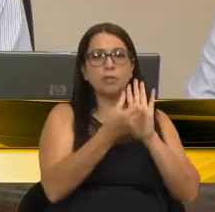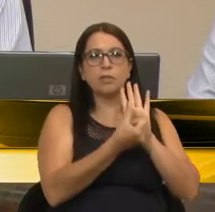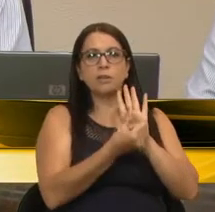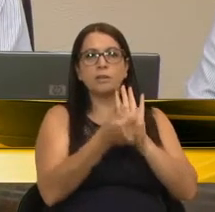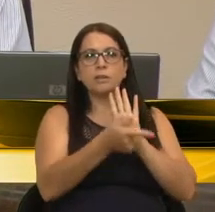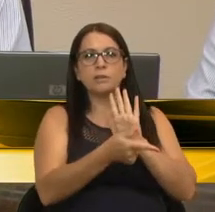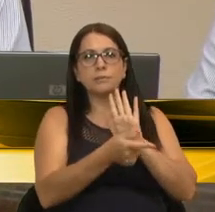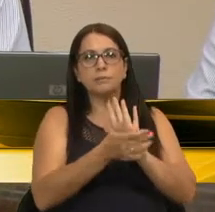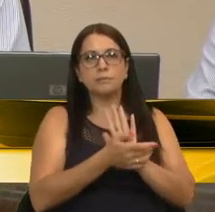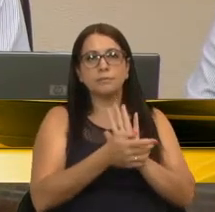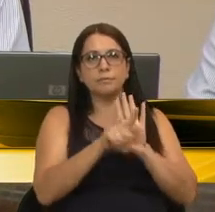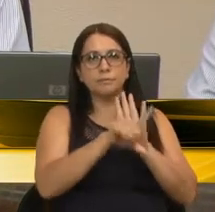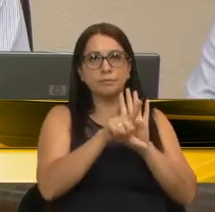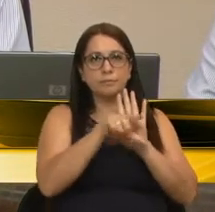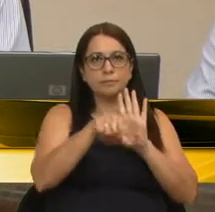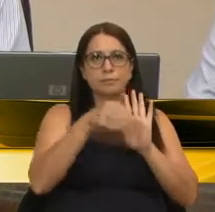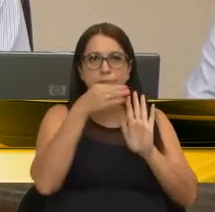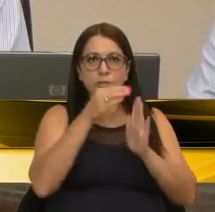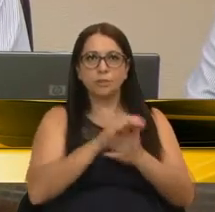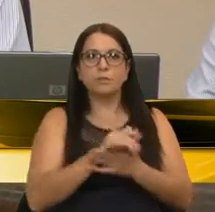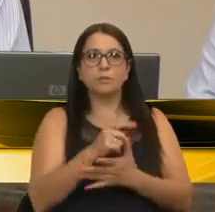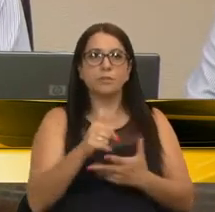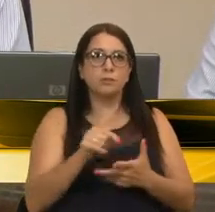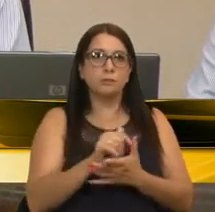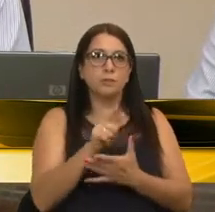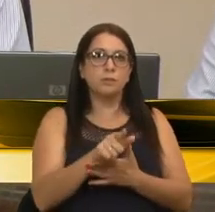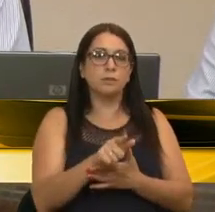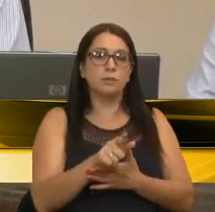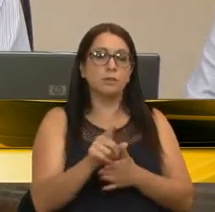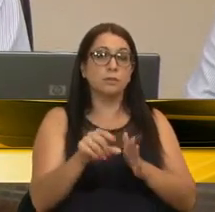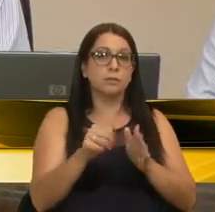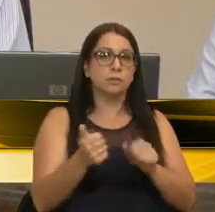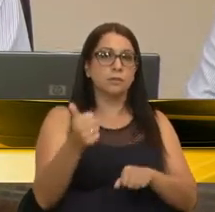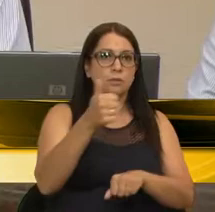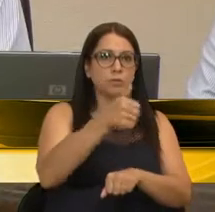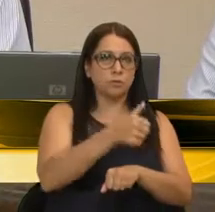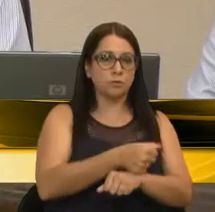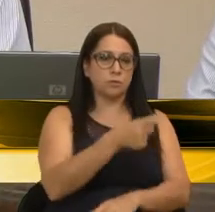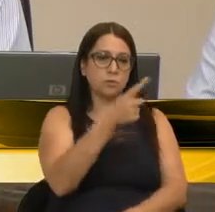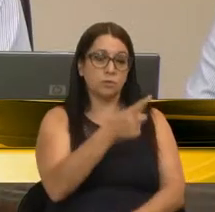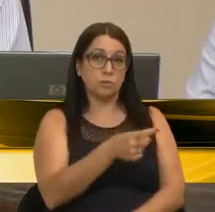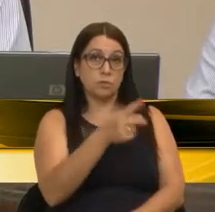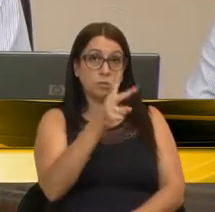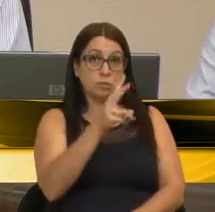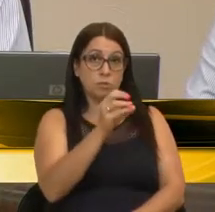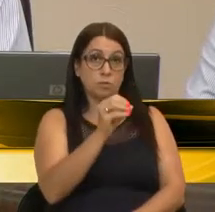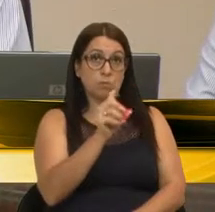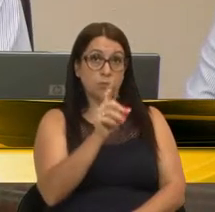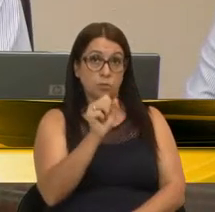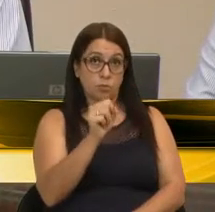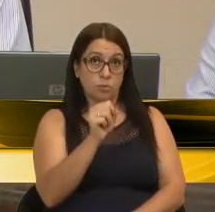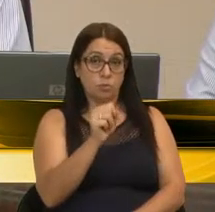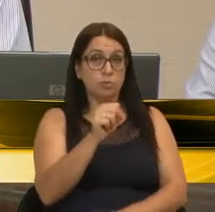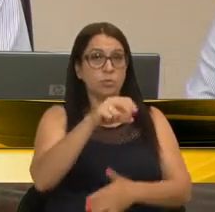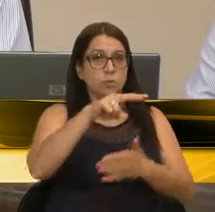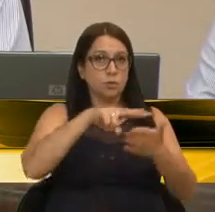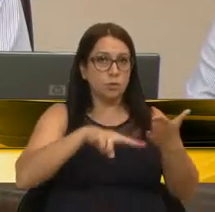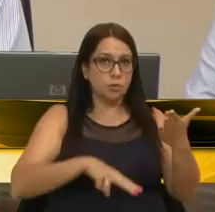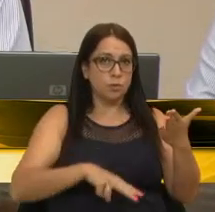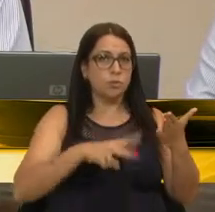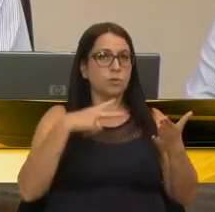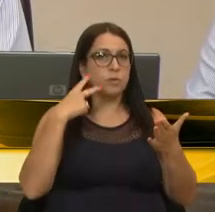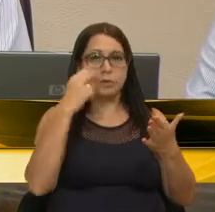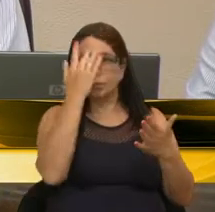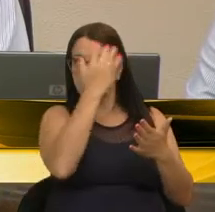62 da Lei Orgânica Municipal, contendo o substitutivo nº 1, barra 2018, o relator ad hoc, vereadora de